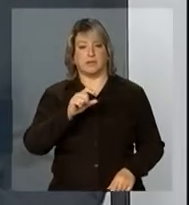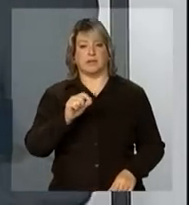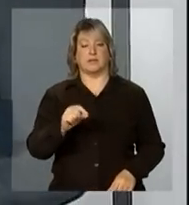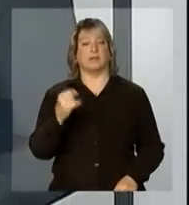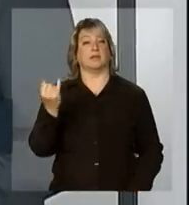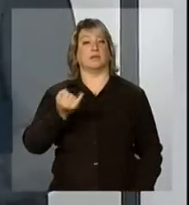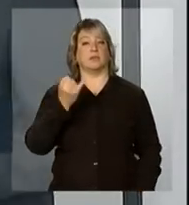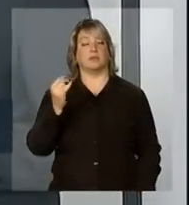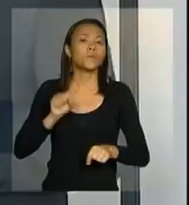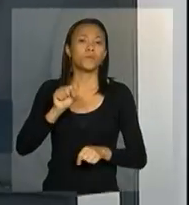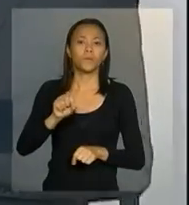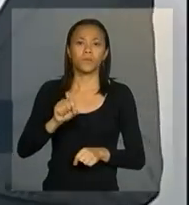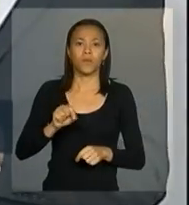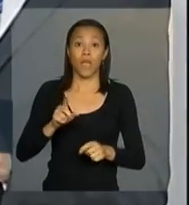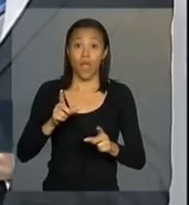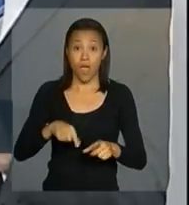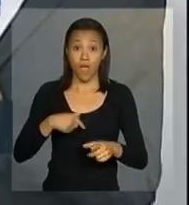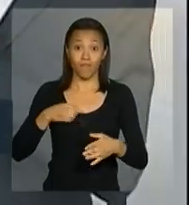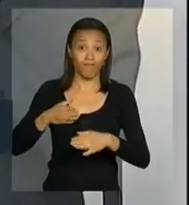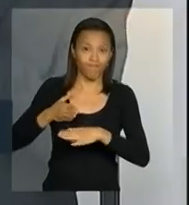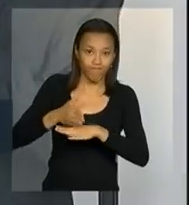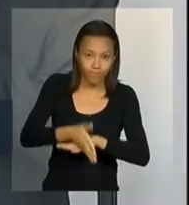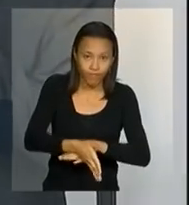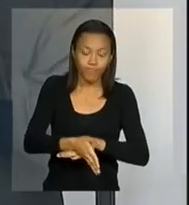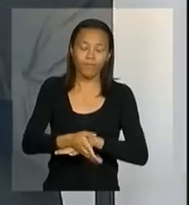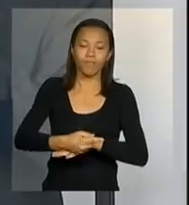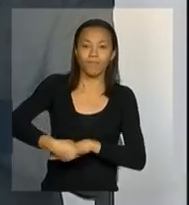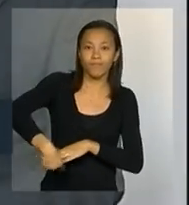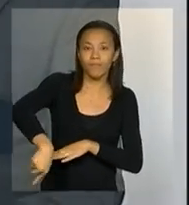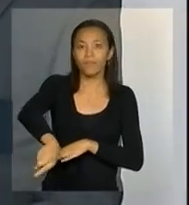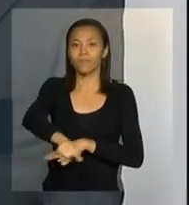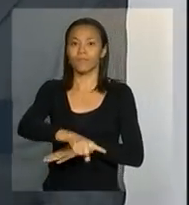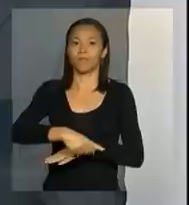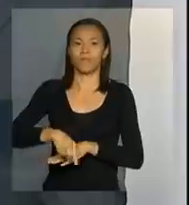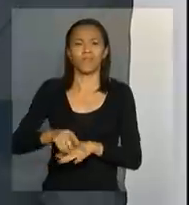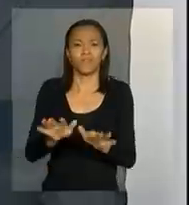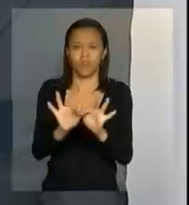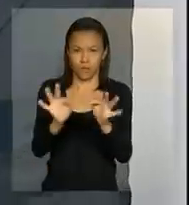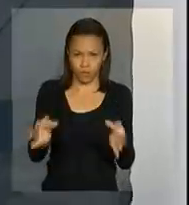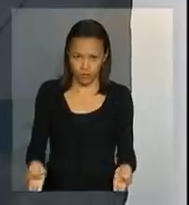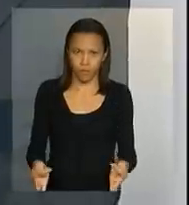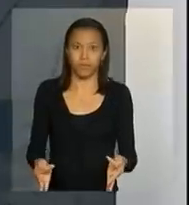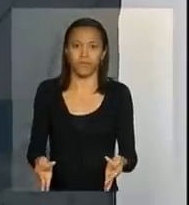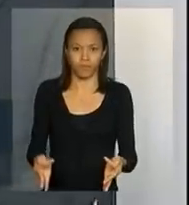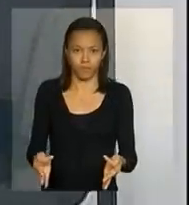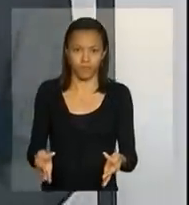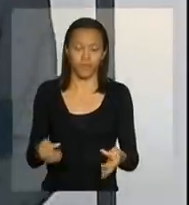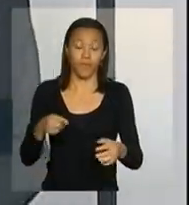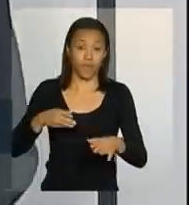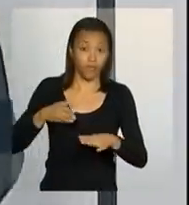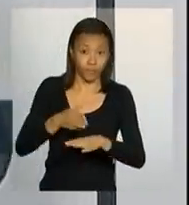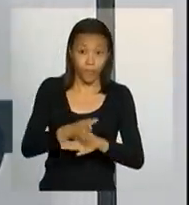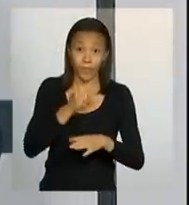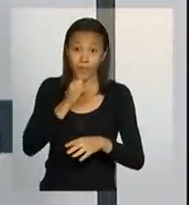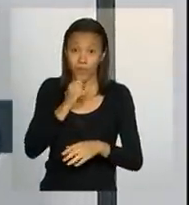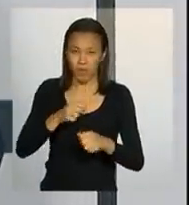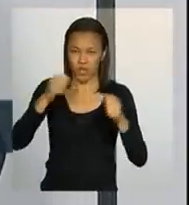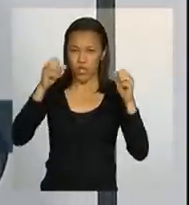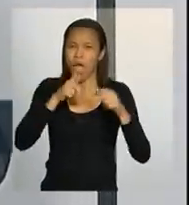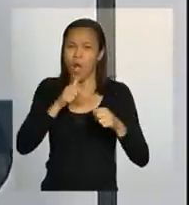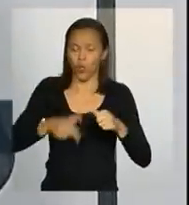digno de registro o seguinte, são intervenções, não são intervenções simples, não uma intervenção de drenagem